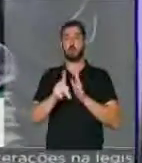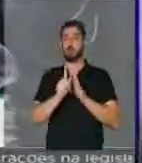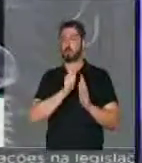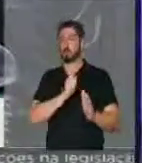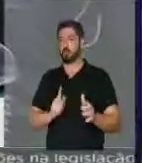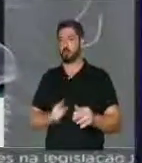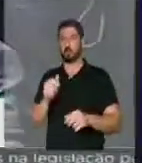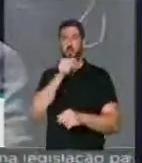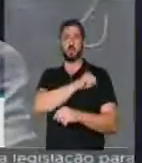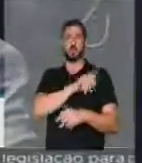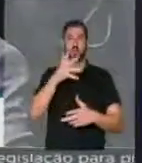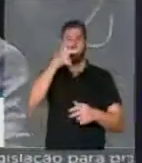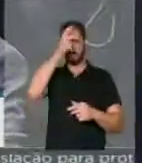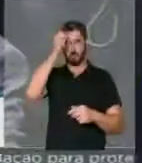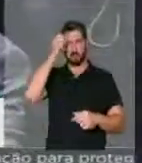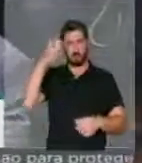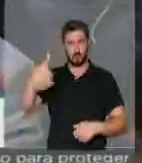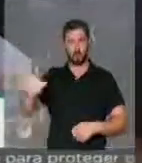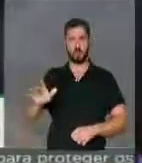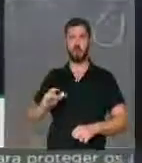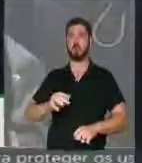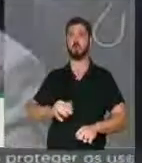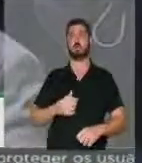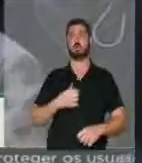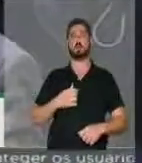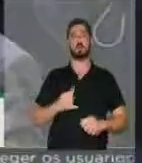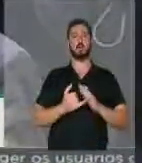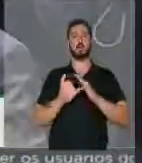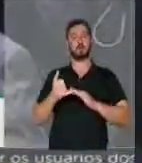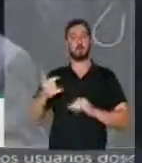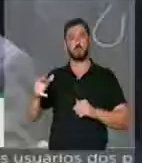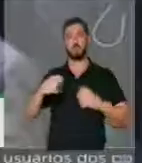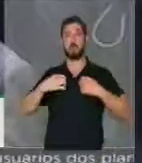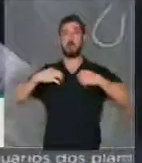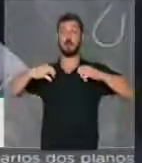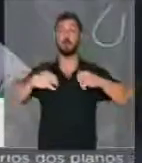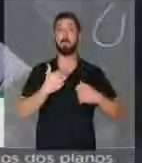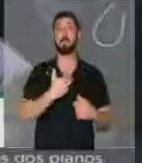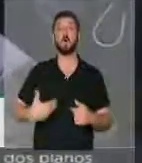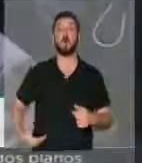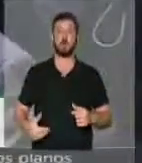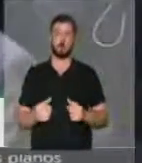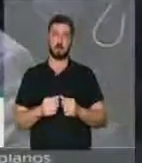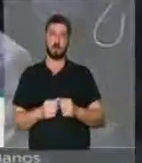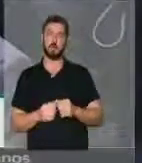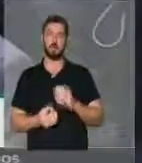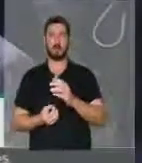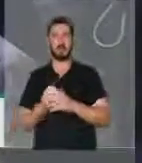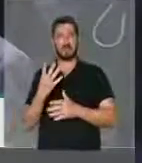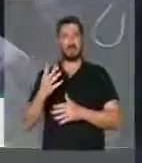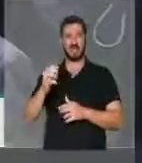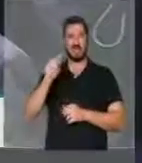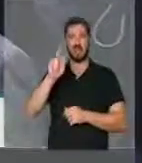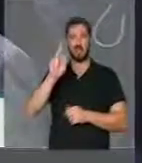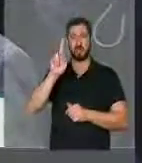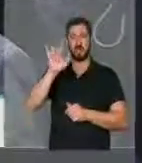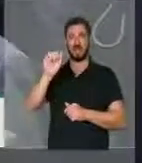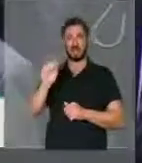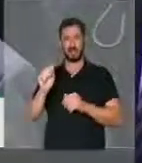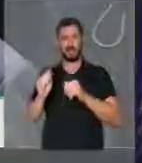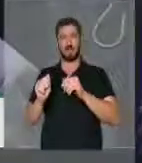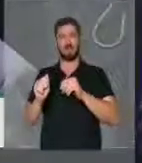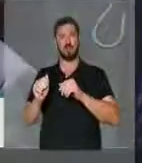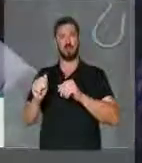governo do Rio, da Prefeitura, de outras instituições públicas no nosso país. Criar uma autarquia para